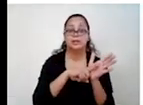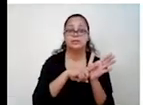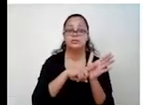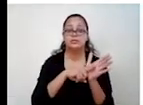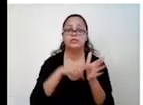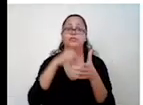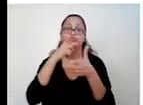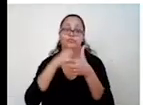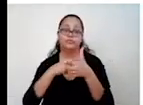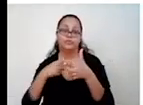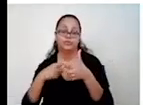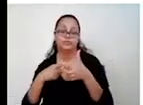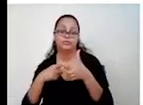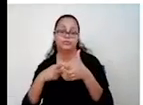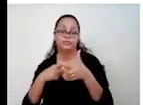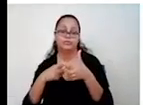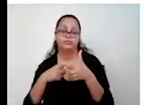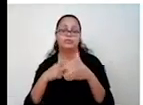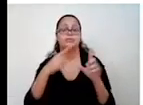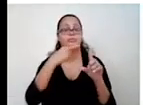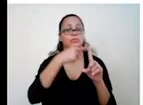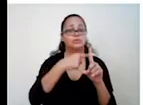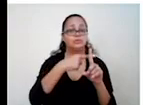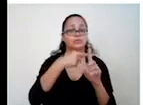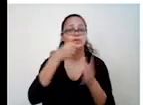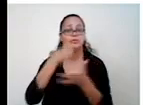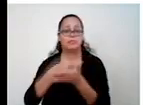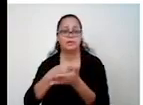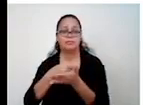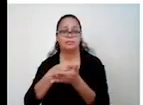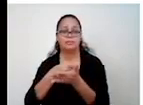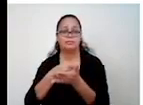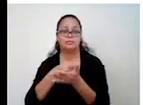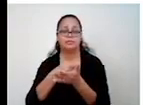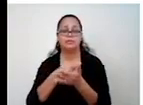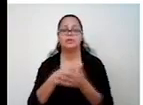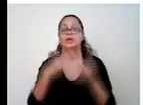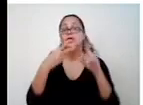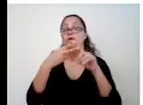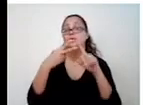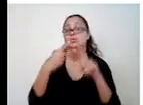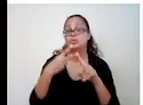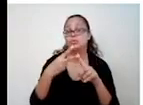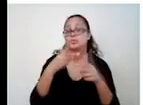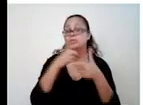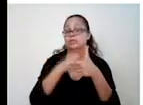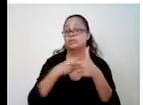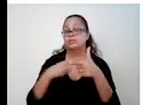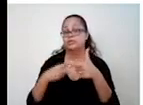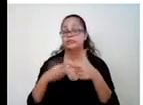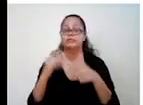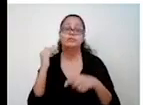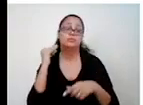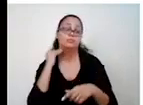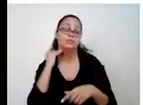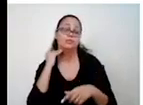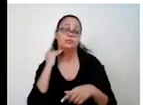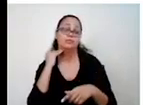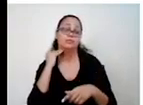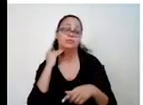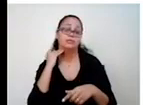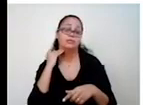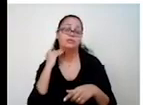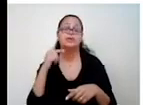pagamento. Aqui, eu tenho duas dívidas. Eu devo 2 no banco e gasto 7 no cartão.